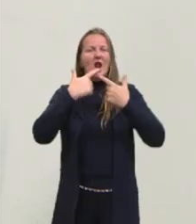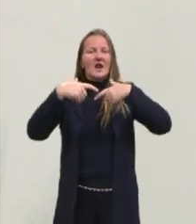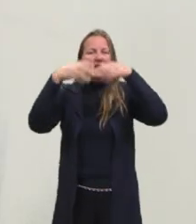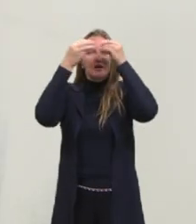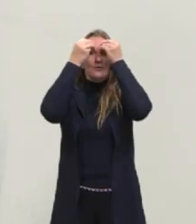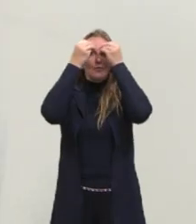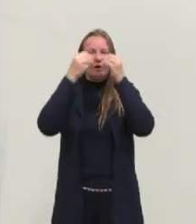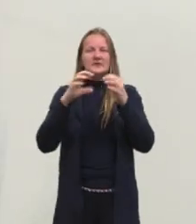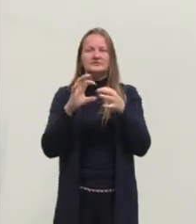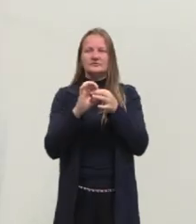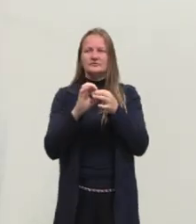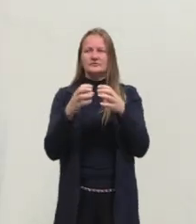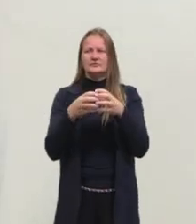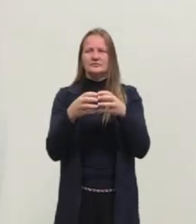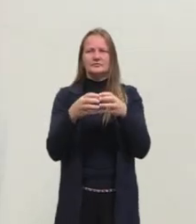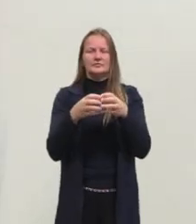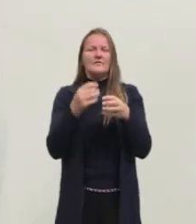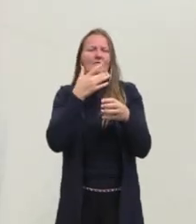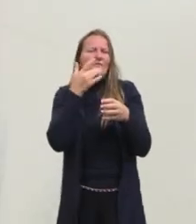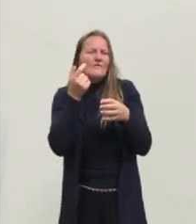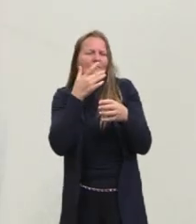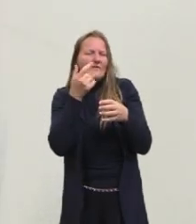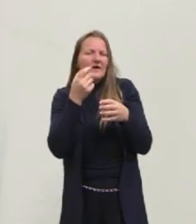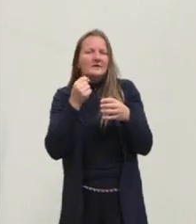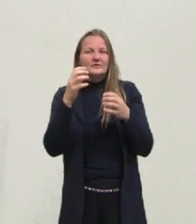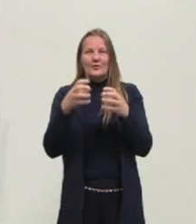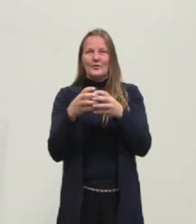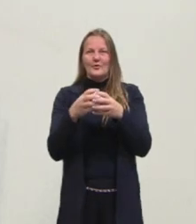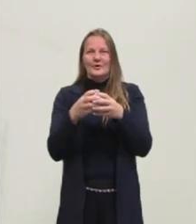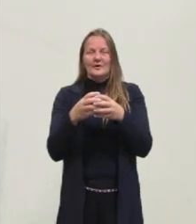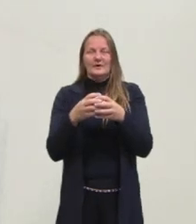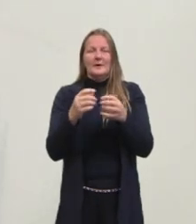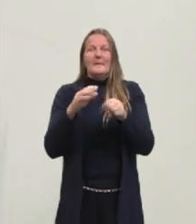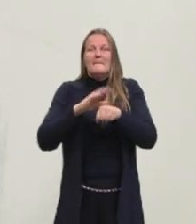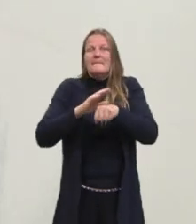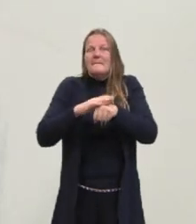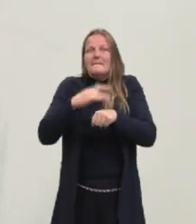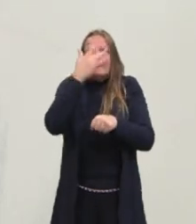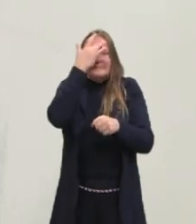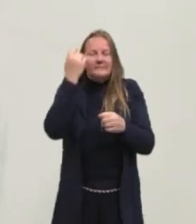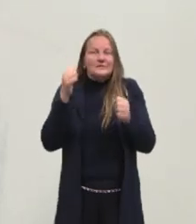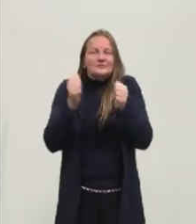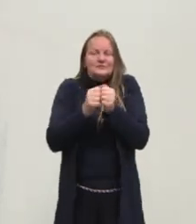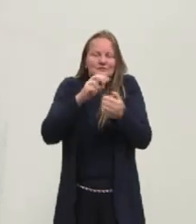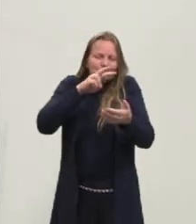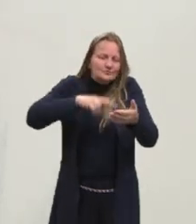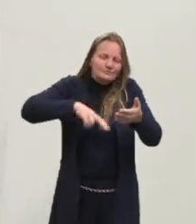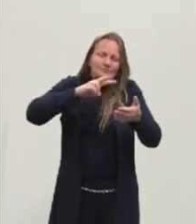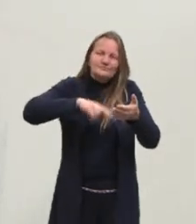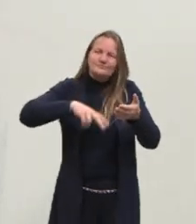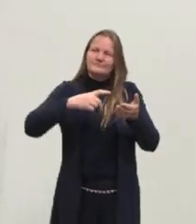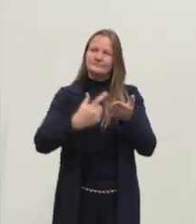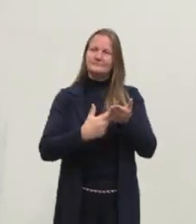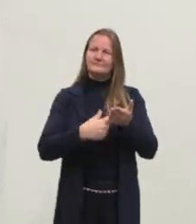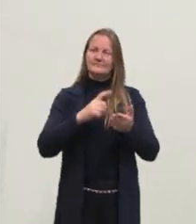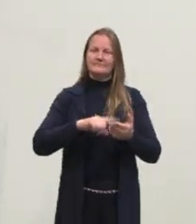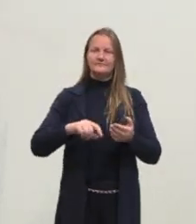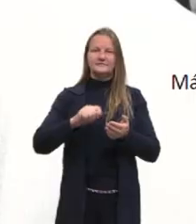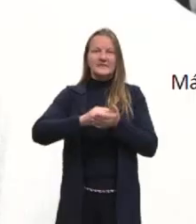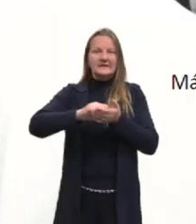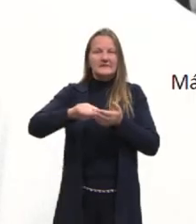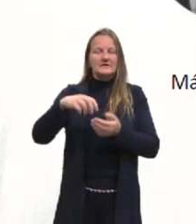entre as pessoas, facilitaria também a vinda de mais pessoas para o mundo leitor. E quando ele escreve